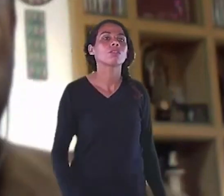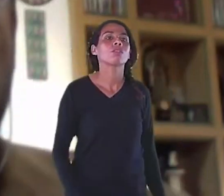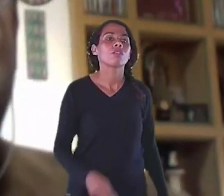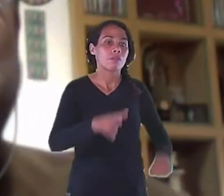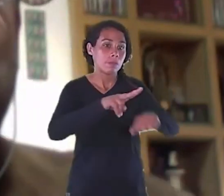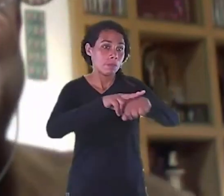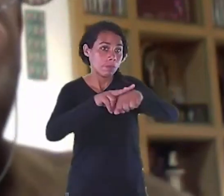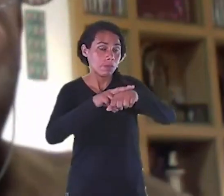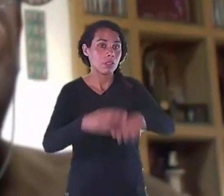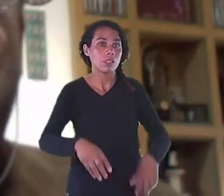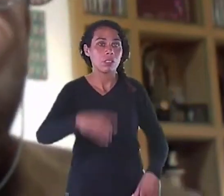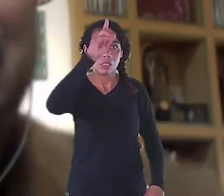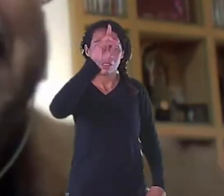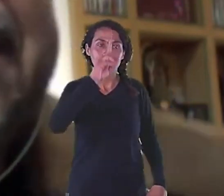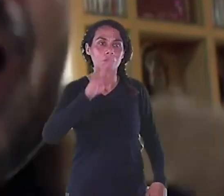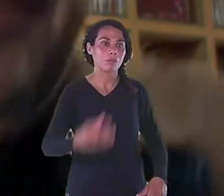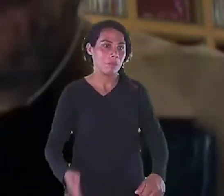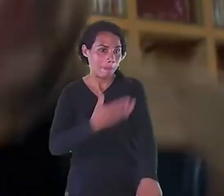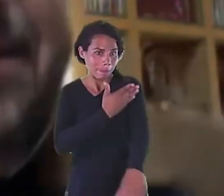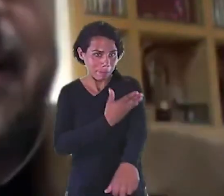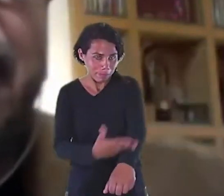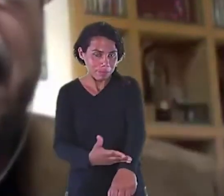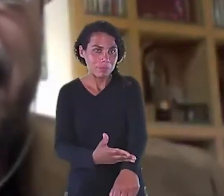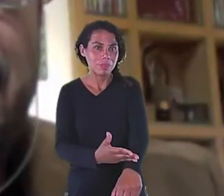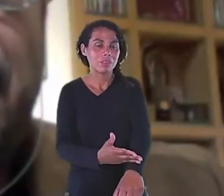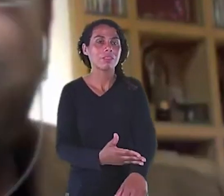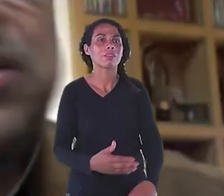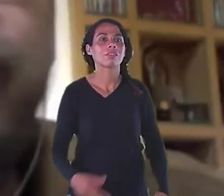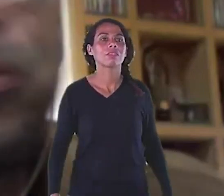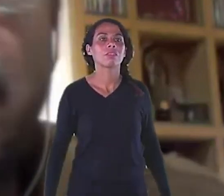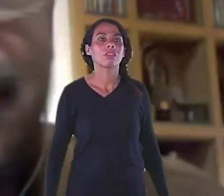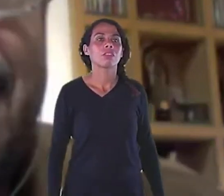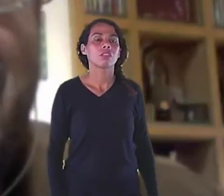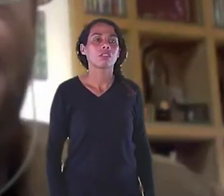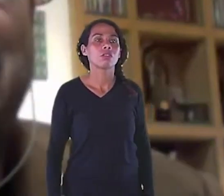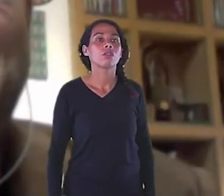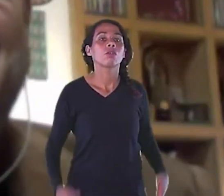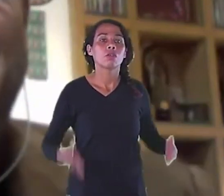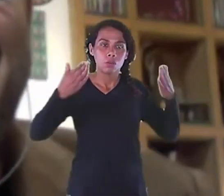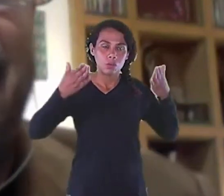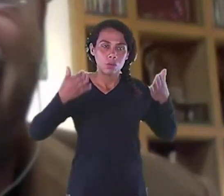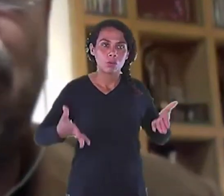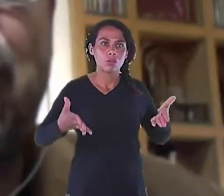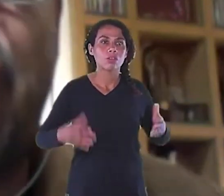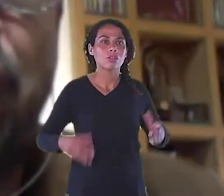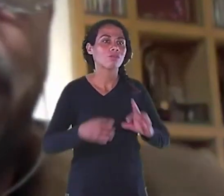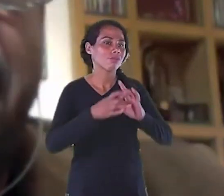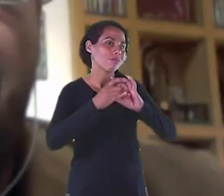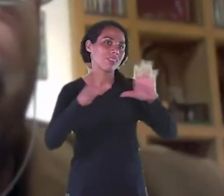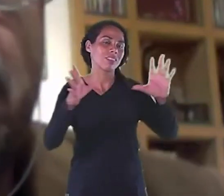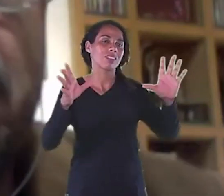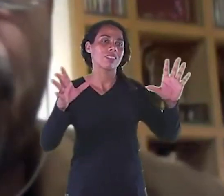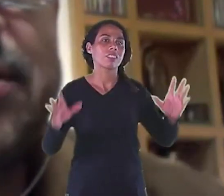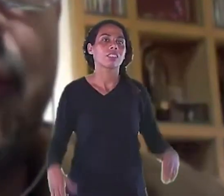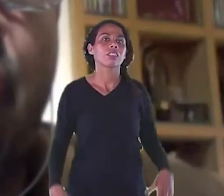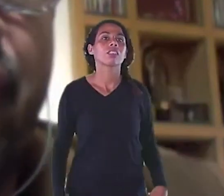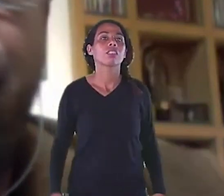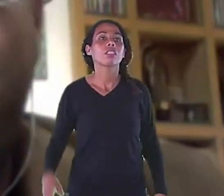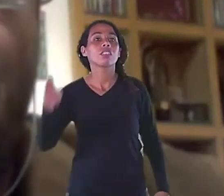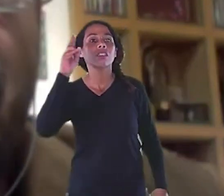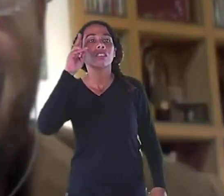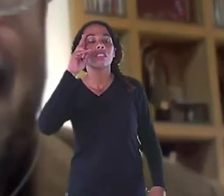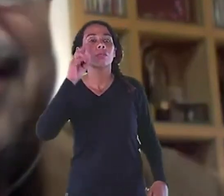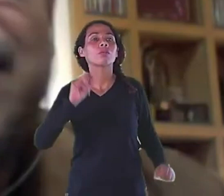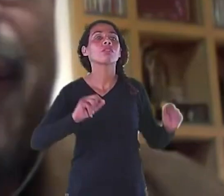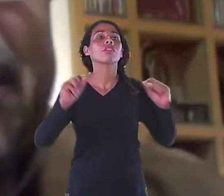Múltiplo da França Como é que consegue Uma unicidade Na música brasileira Impossível A música brasileira Ela vai do Xote, Baião Bossa